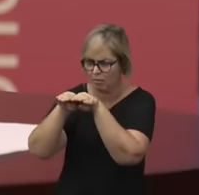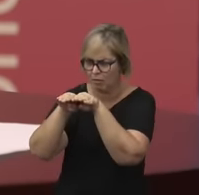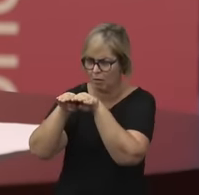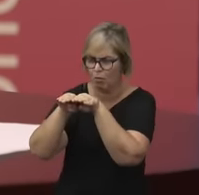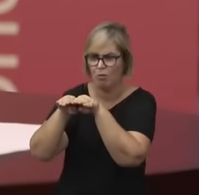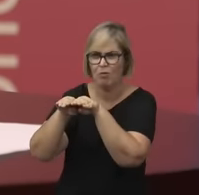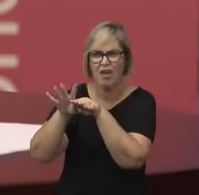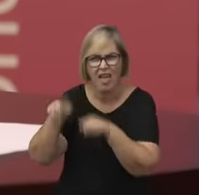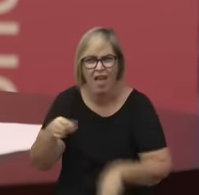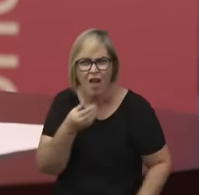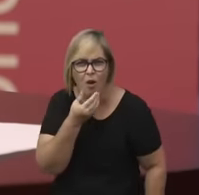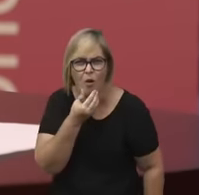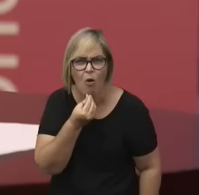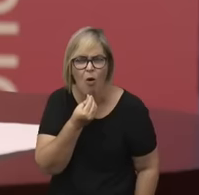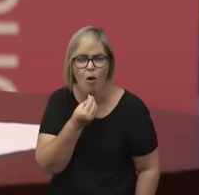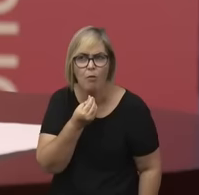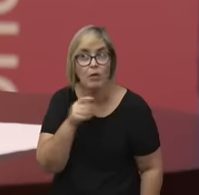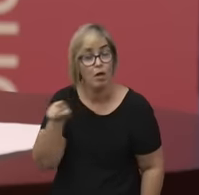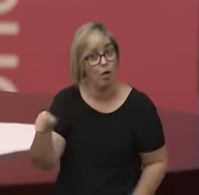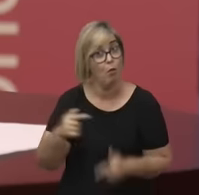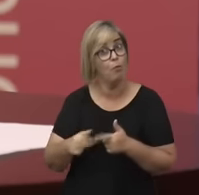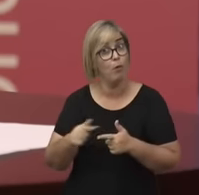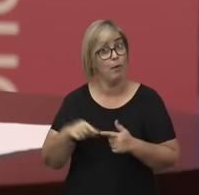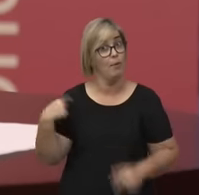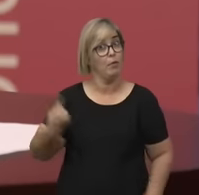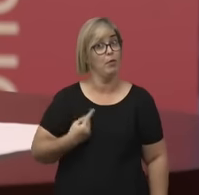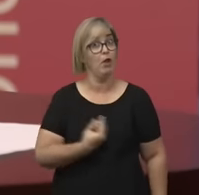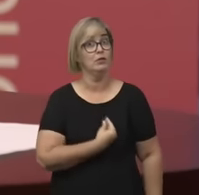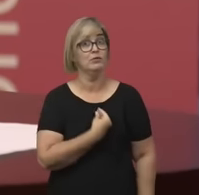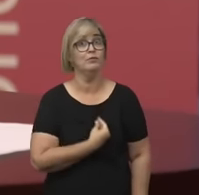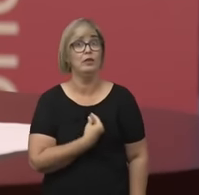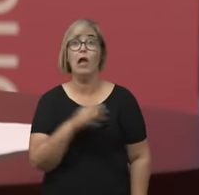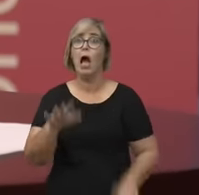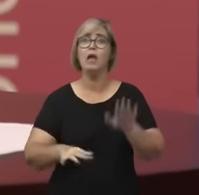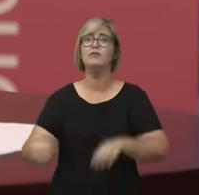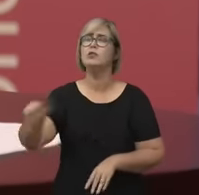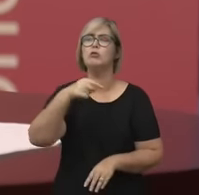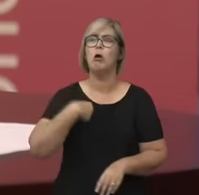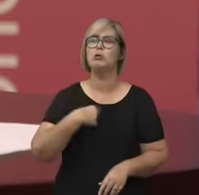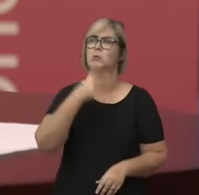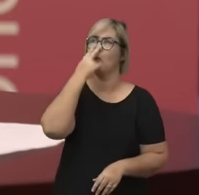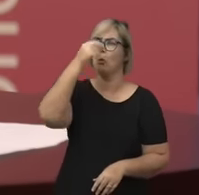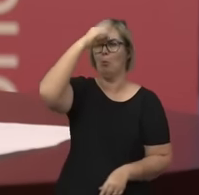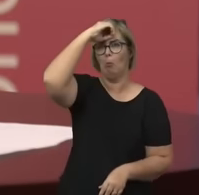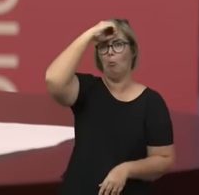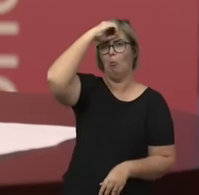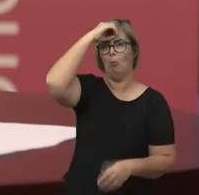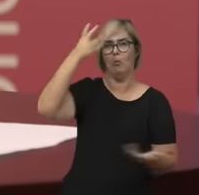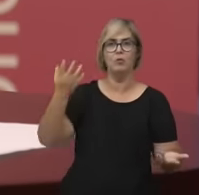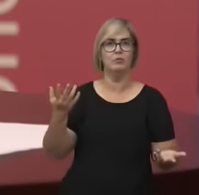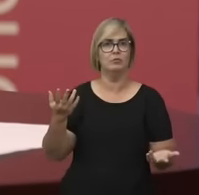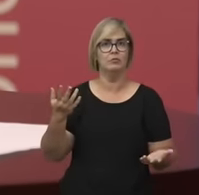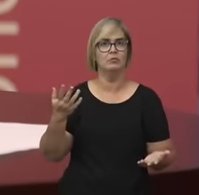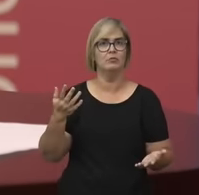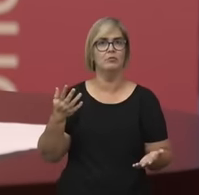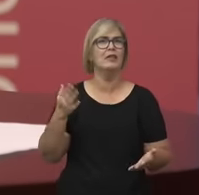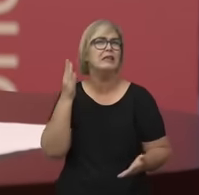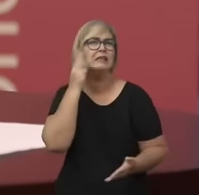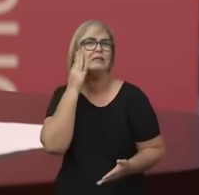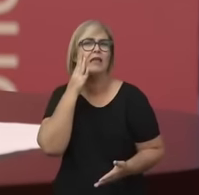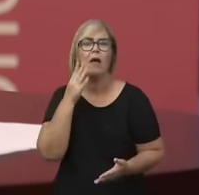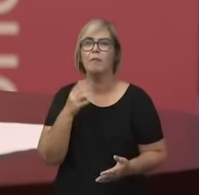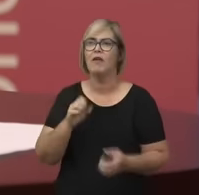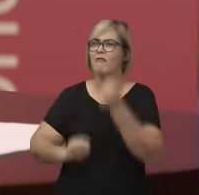nossa vida em questões que a gente nem percebe, como justamente planejamento urbano, fábrica de carros,